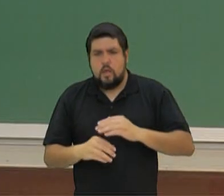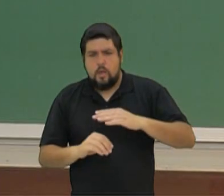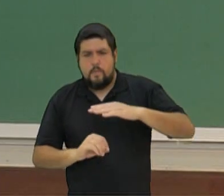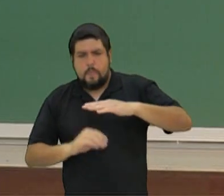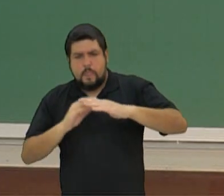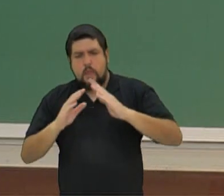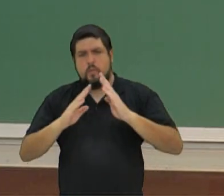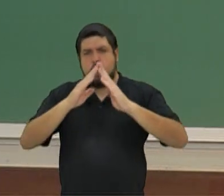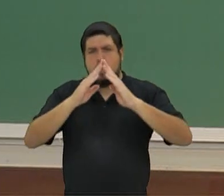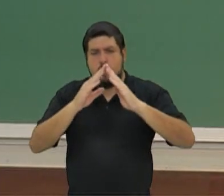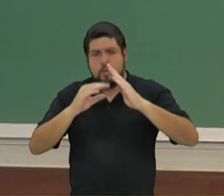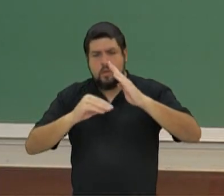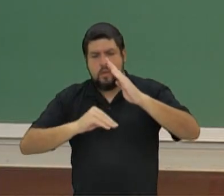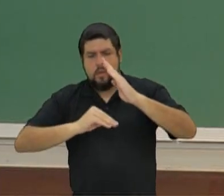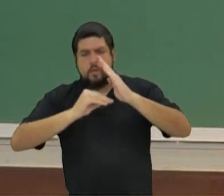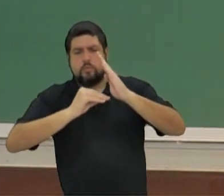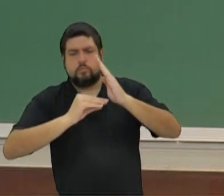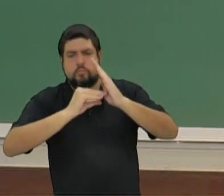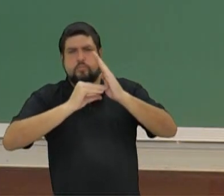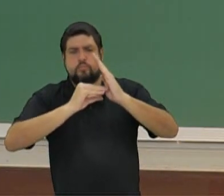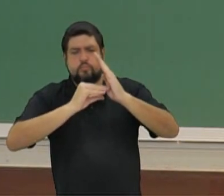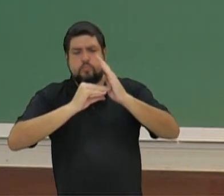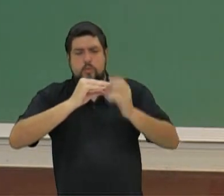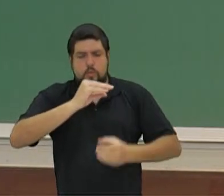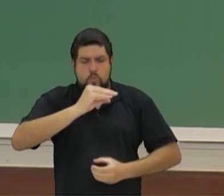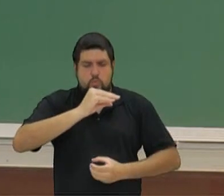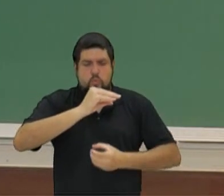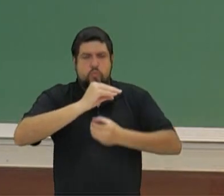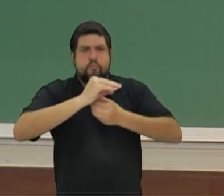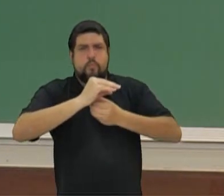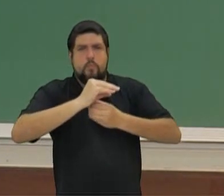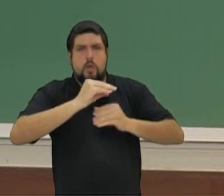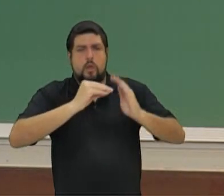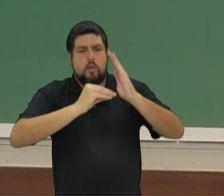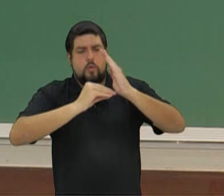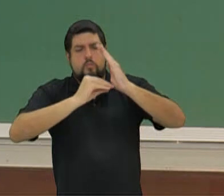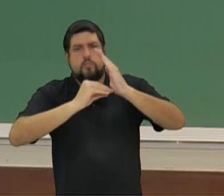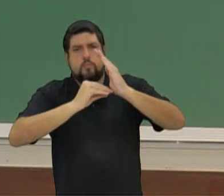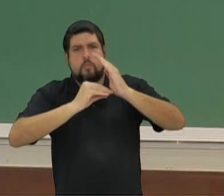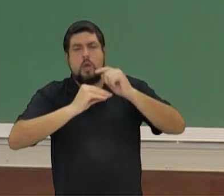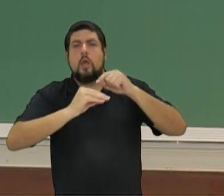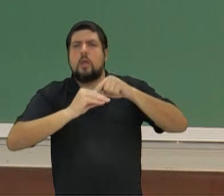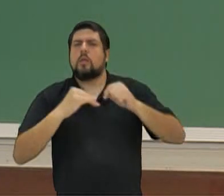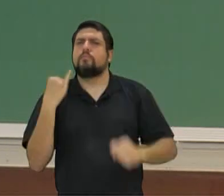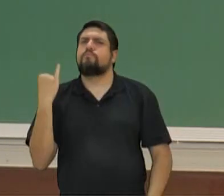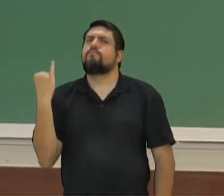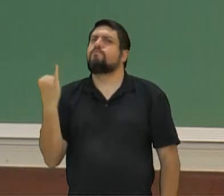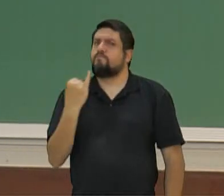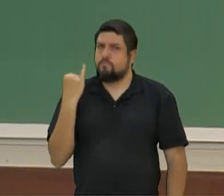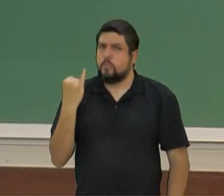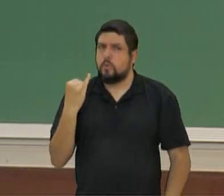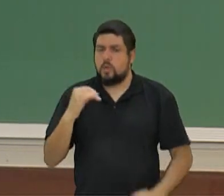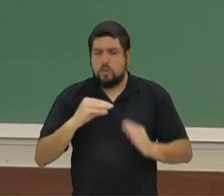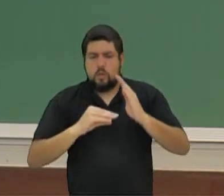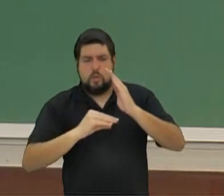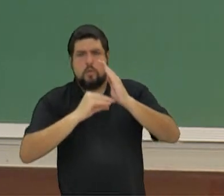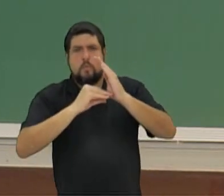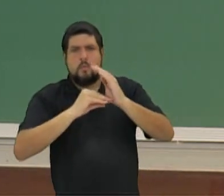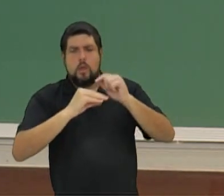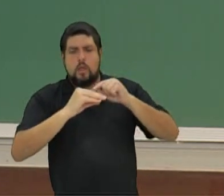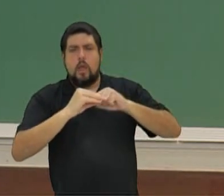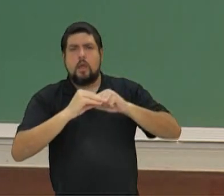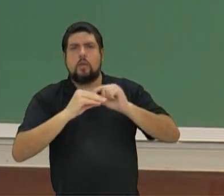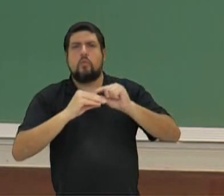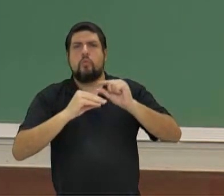e o teto dos templos e edifícios. Tem uma função importantíssima, não é essa aqui não é a decoração, não. A decoração é que dá o nome, mas, na verdade, é ela que